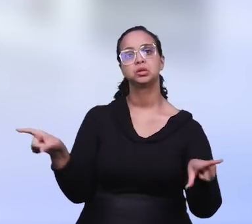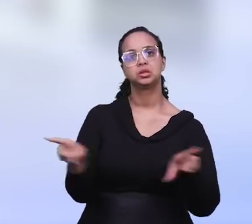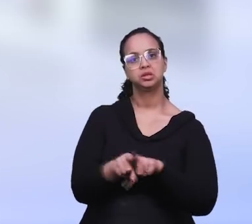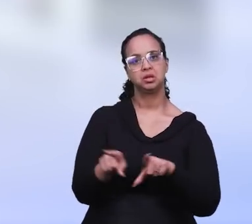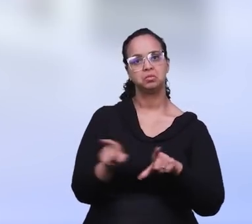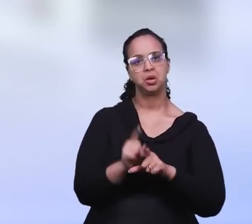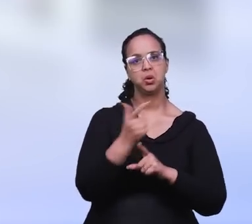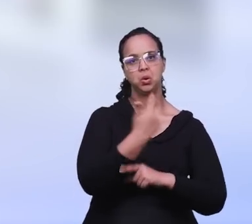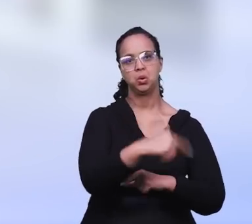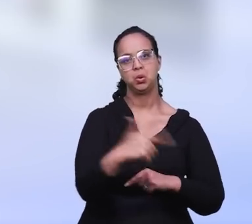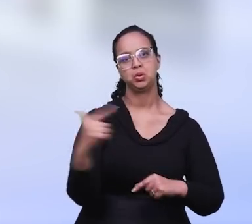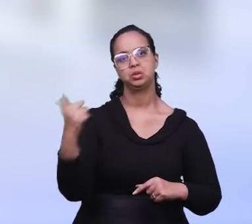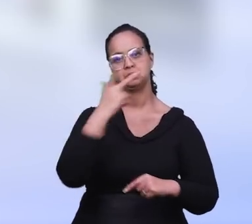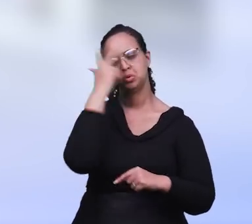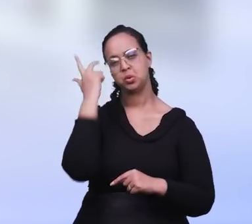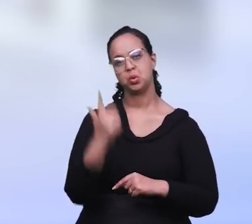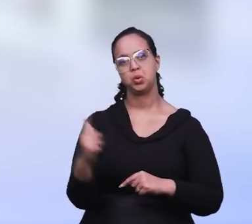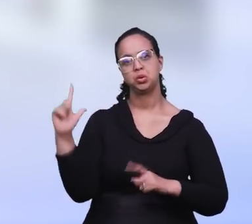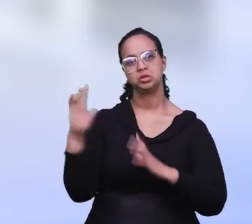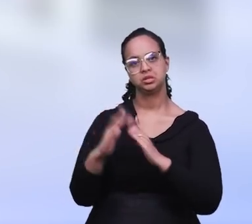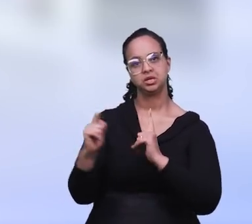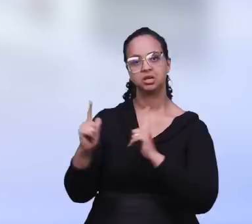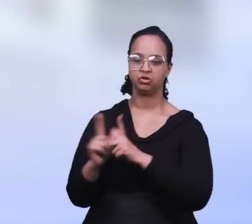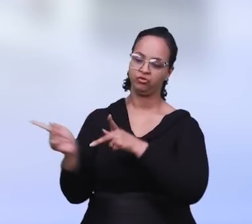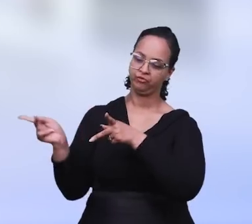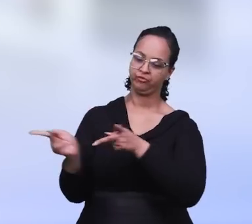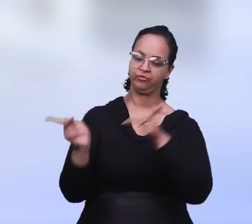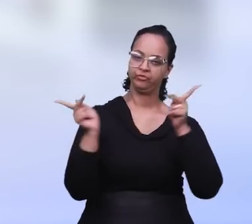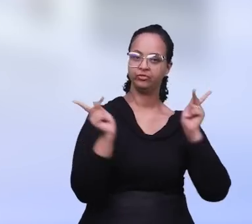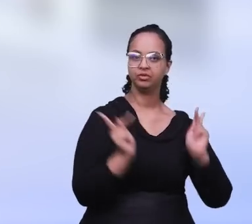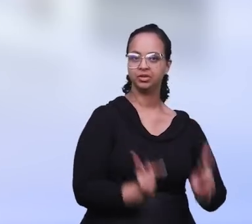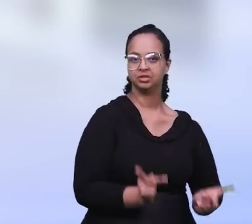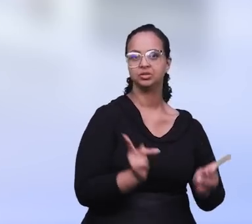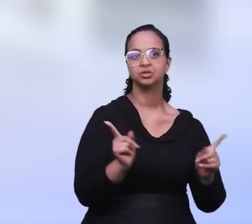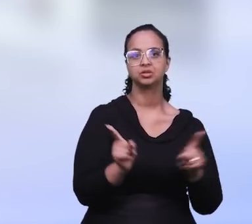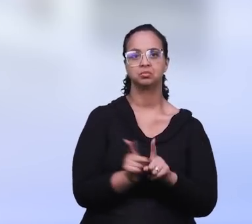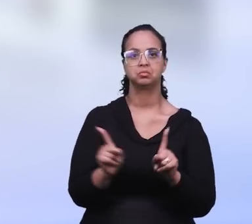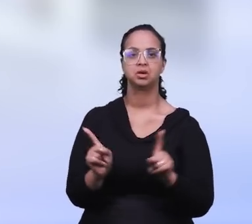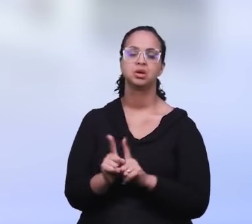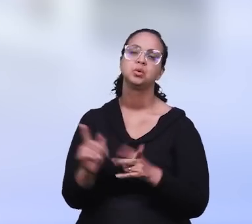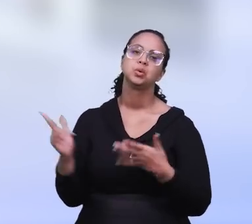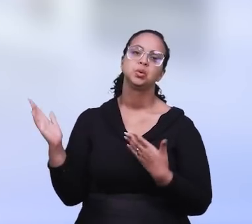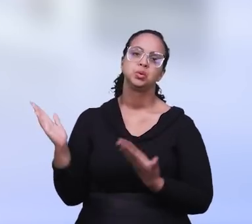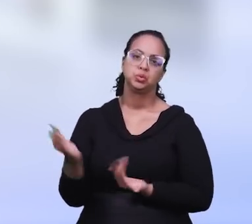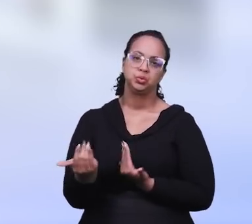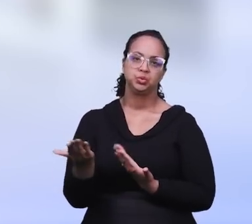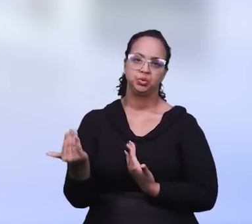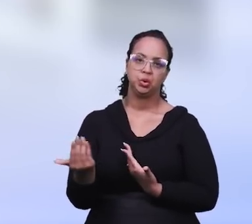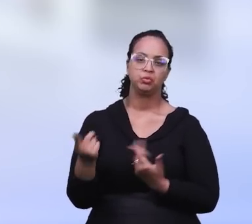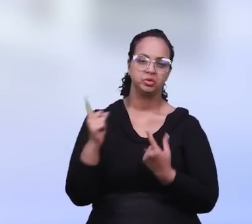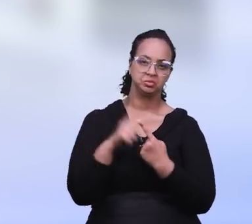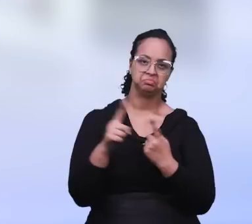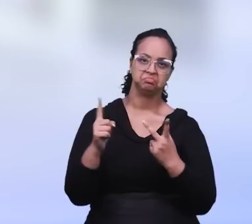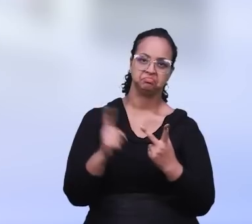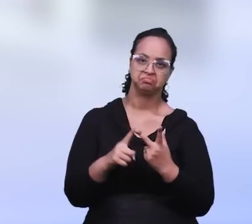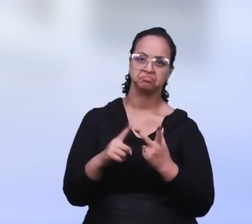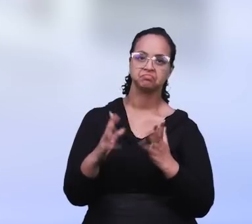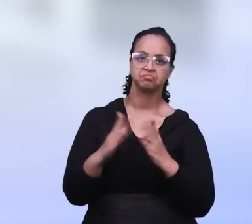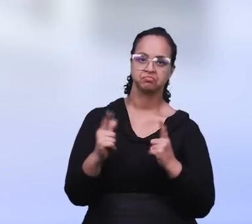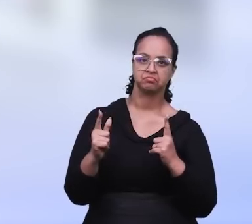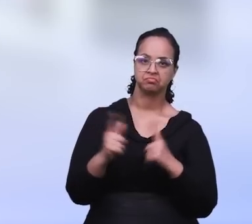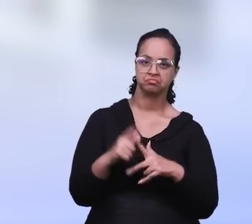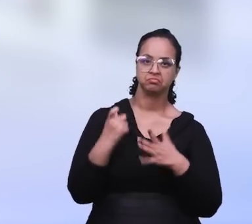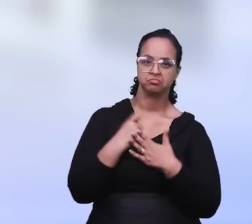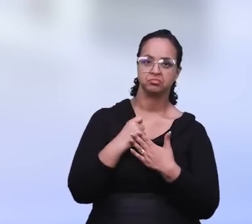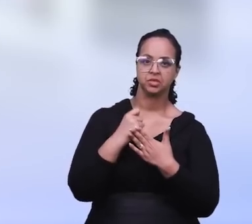irmãos nossos de outras denominações que muito nos honraram. Os jovens da Grande Aracaju e da cidade de Itabaiana